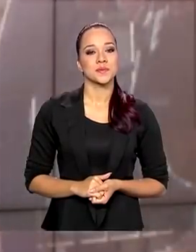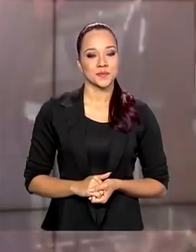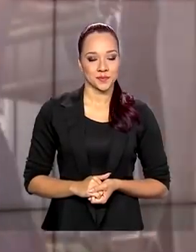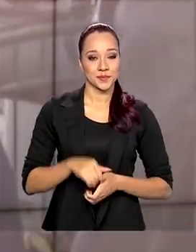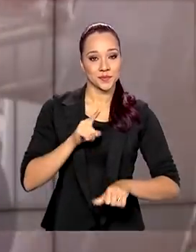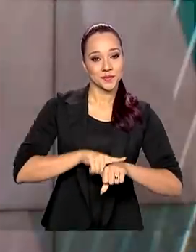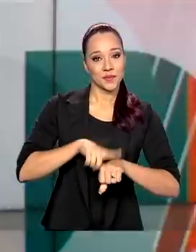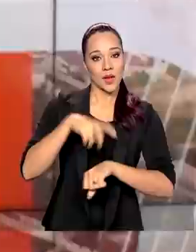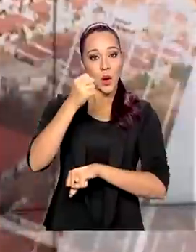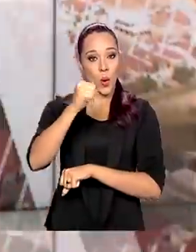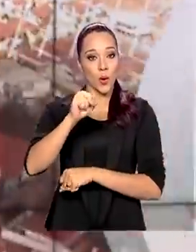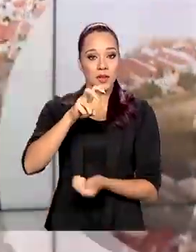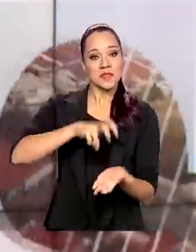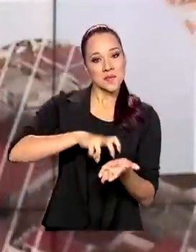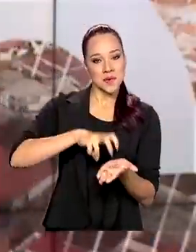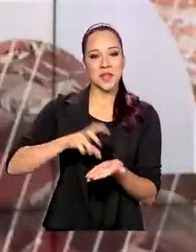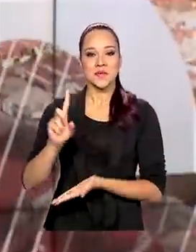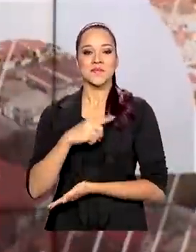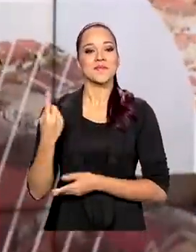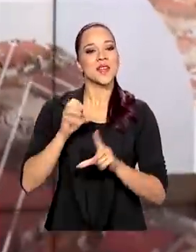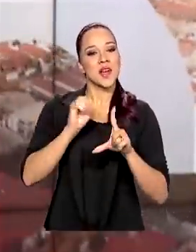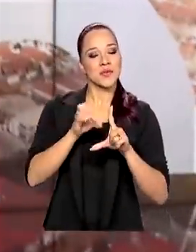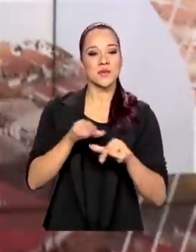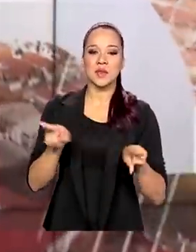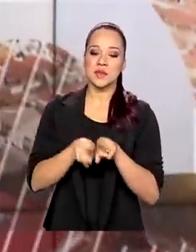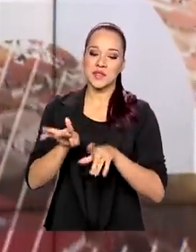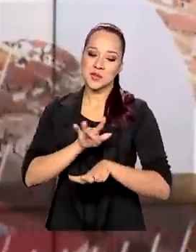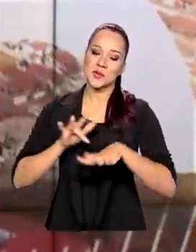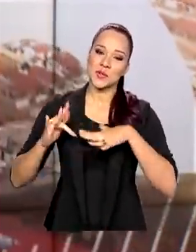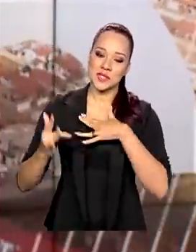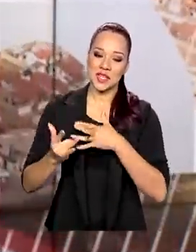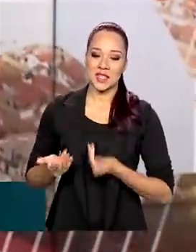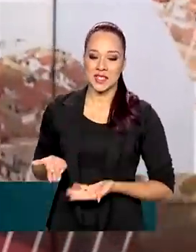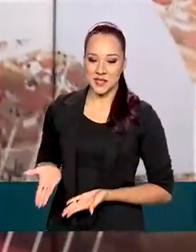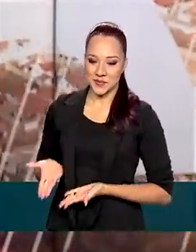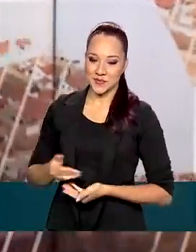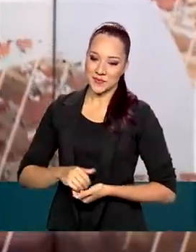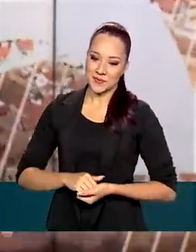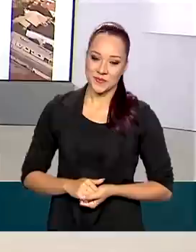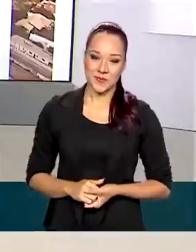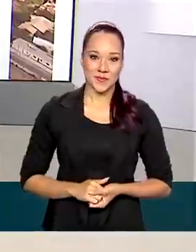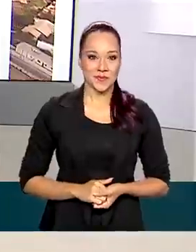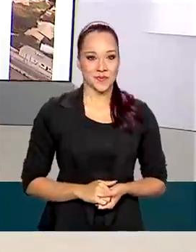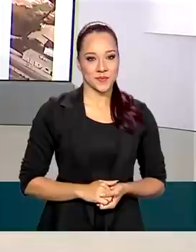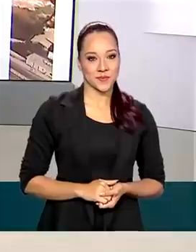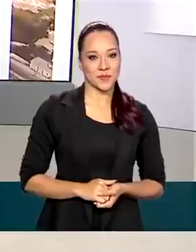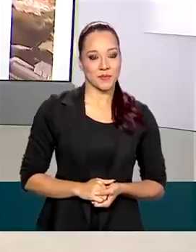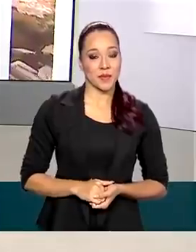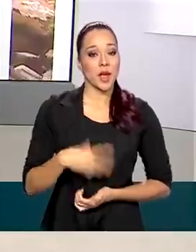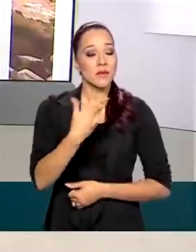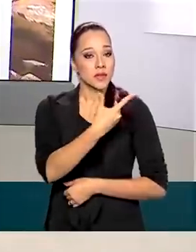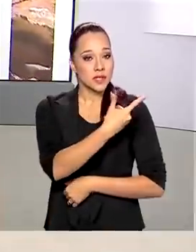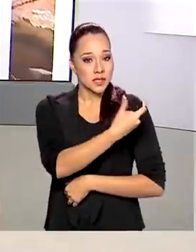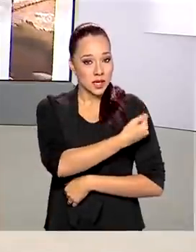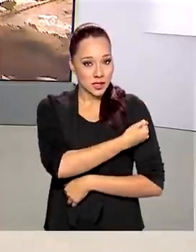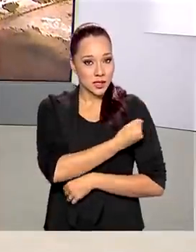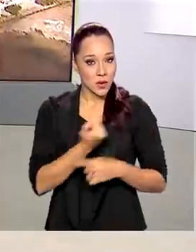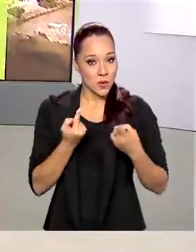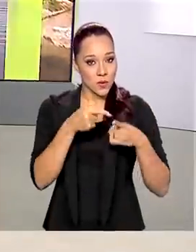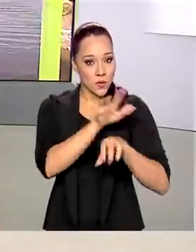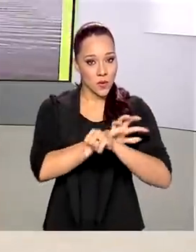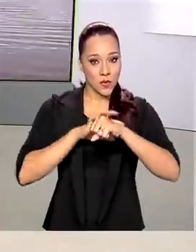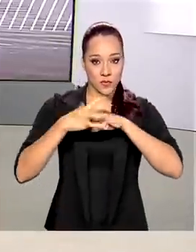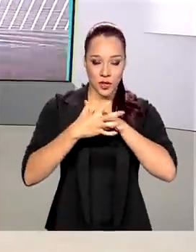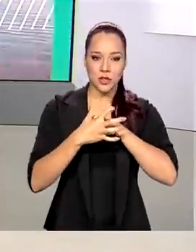São oito horas da manhã e nós estamos ao vivo também pelas redes sociais. A vacinação contra a Covid